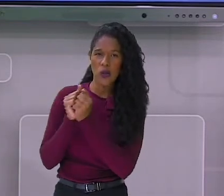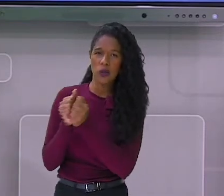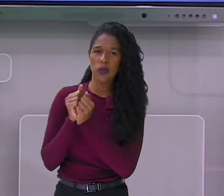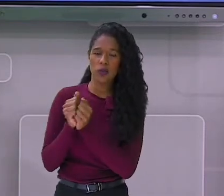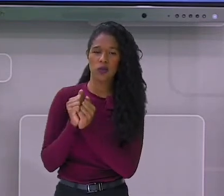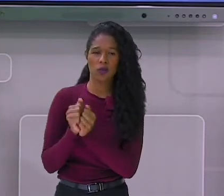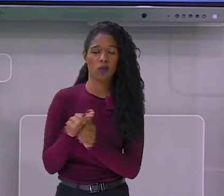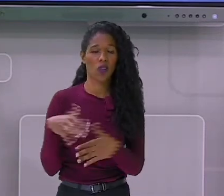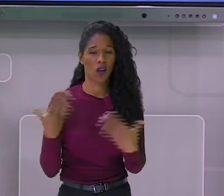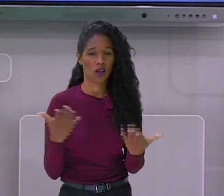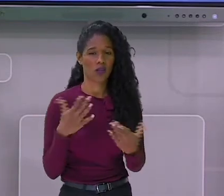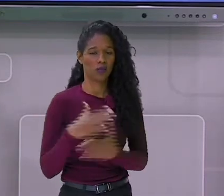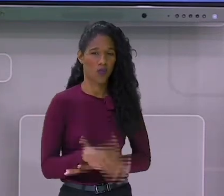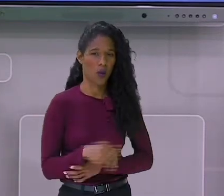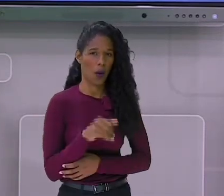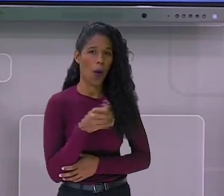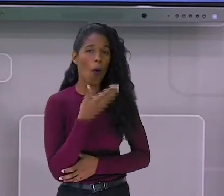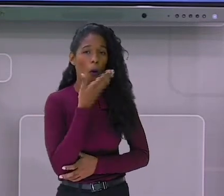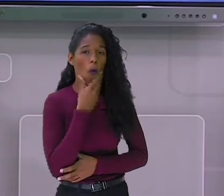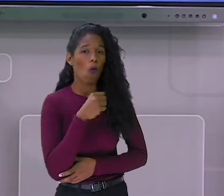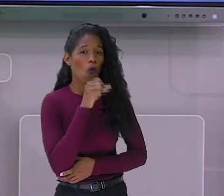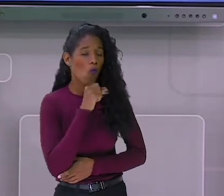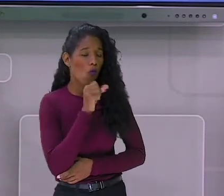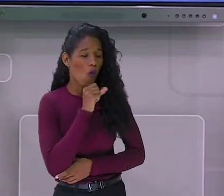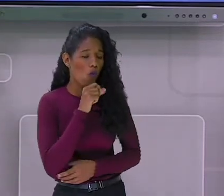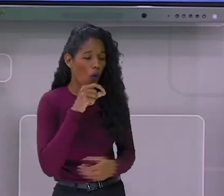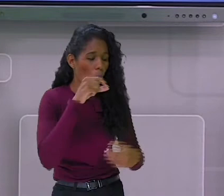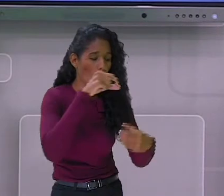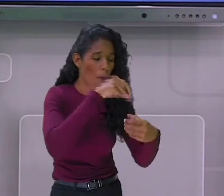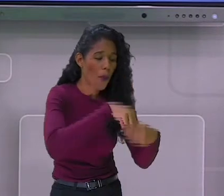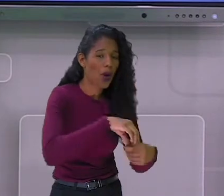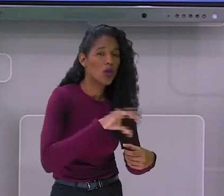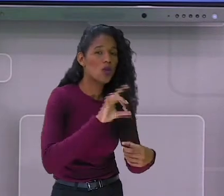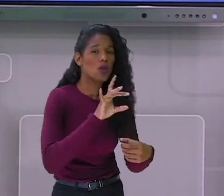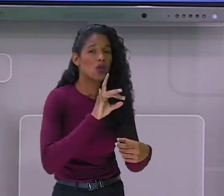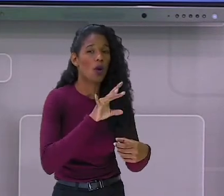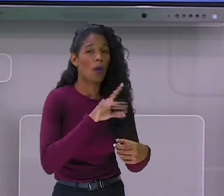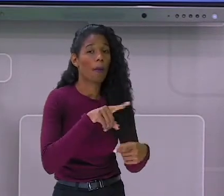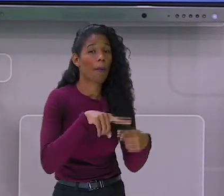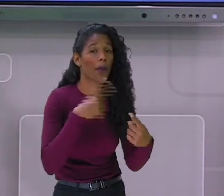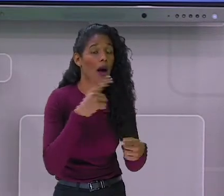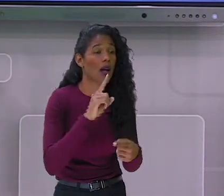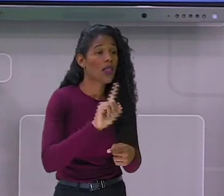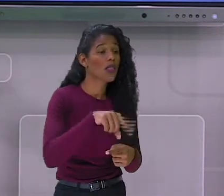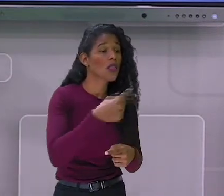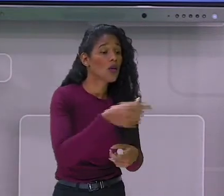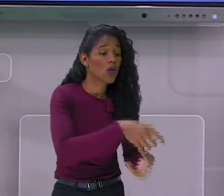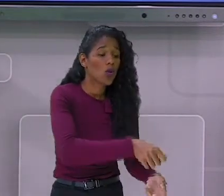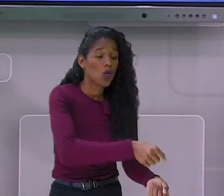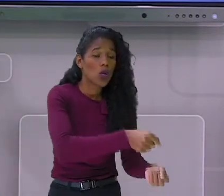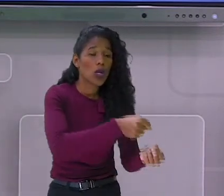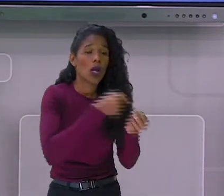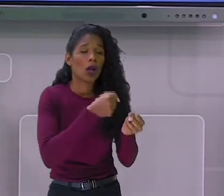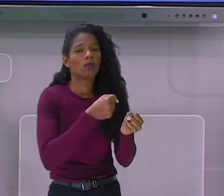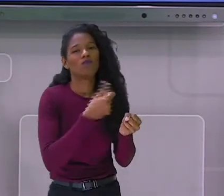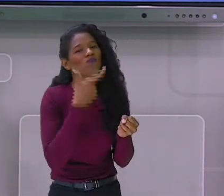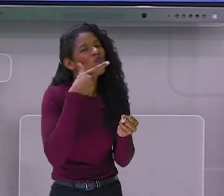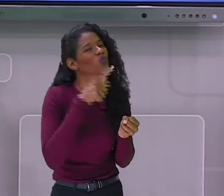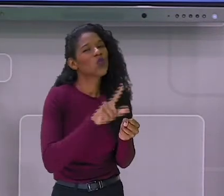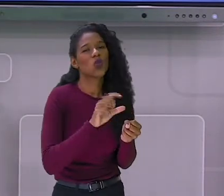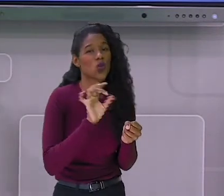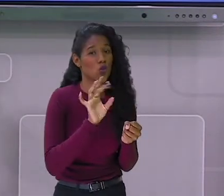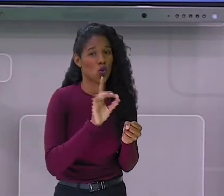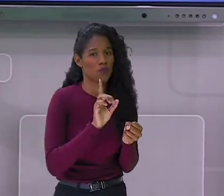Só que quando ele foi arrancar, ele não conseguiu sozinho. Ele foi pedindo ajuda.